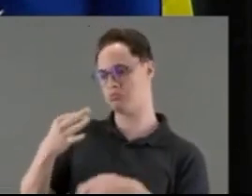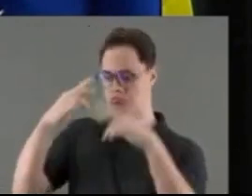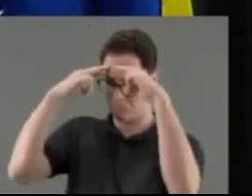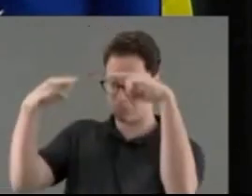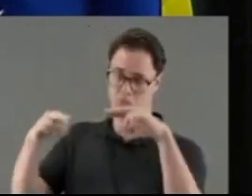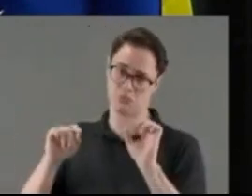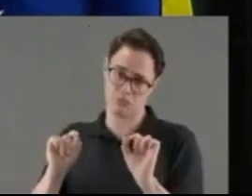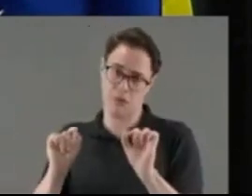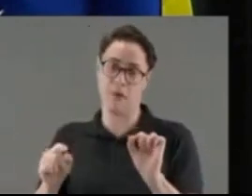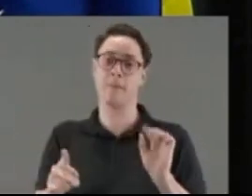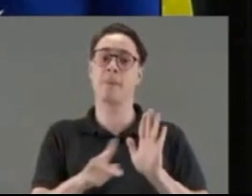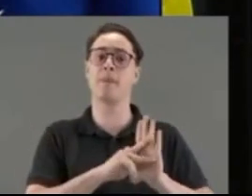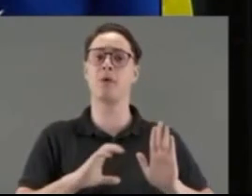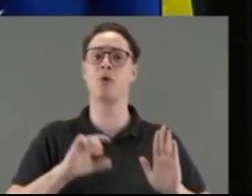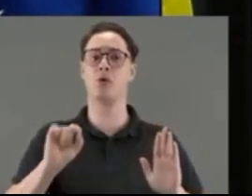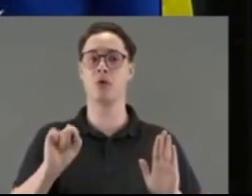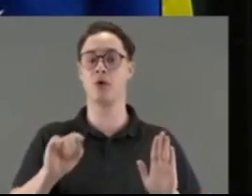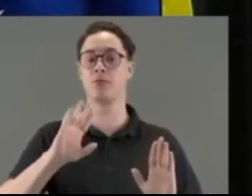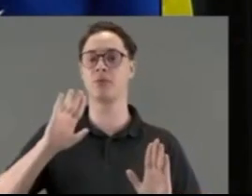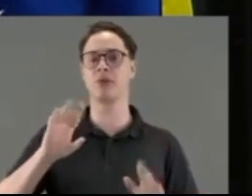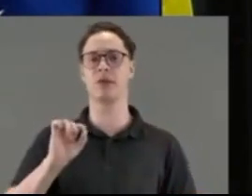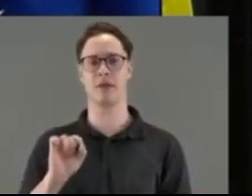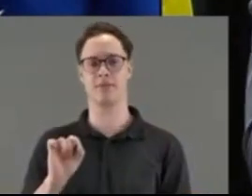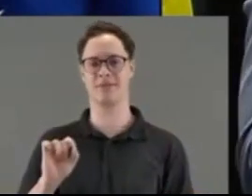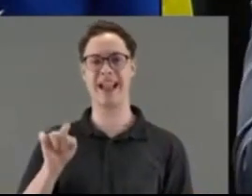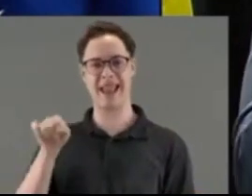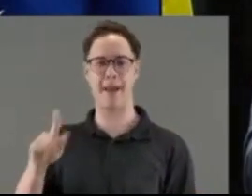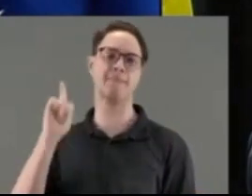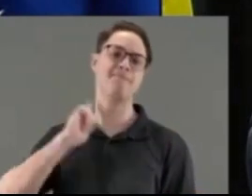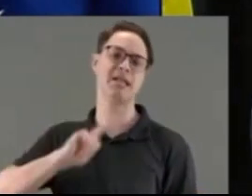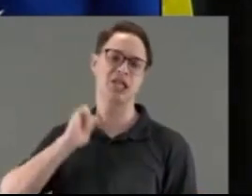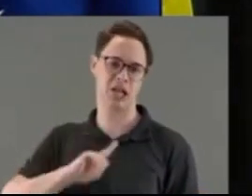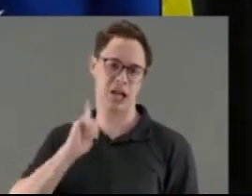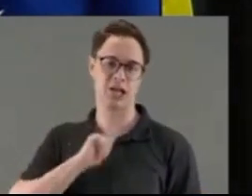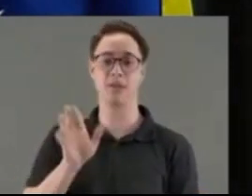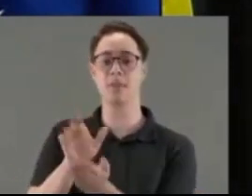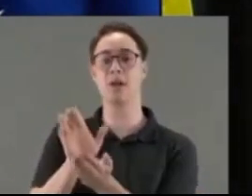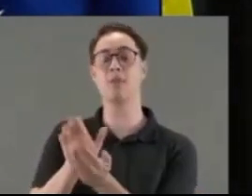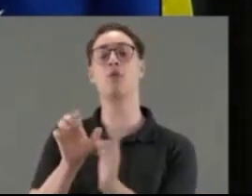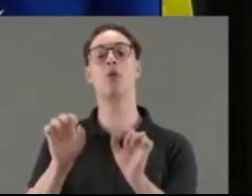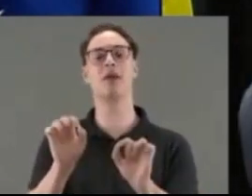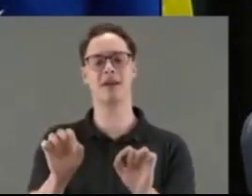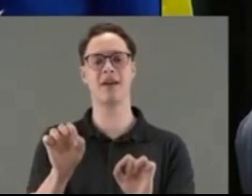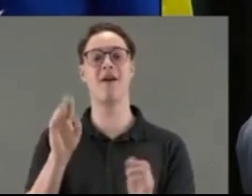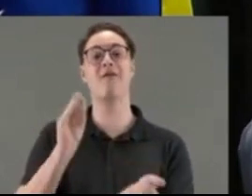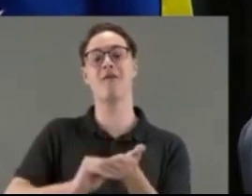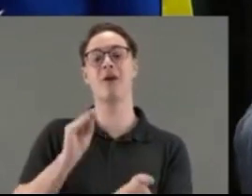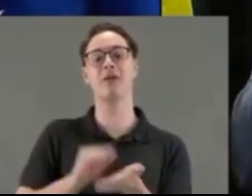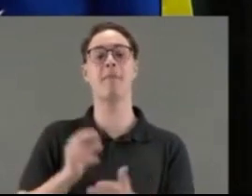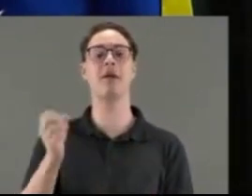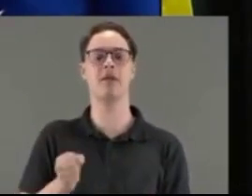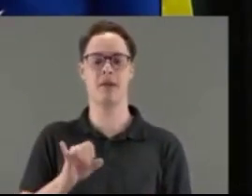a questão da PEC, que é a questão de colocar um benefício que só Minas Gerais e Pernambuco ainda não tem, que é de IPVA de carro velho, não é carro antigo, não.